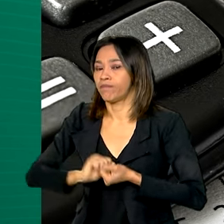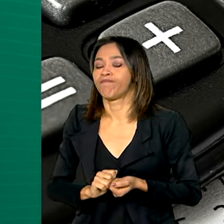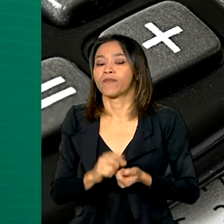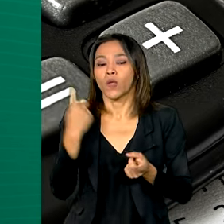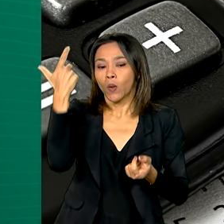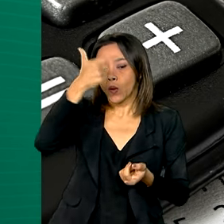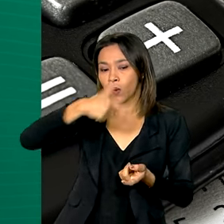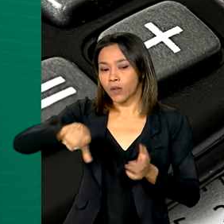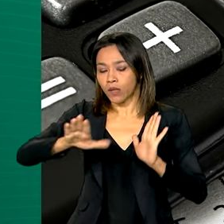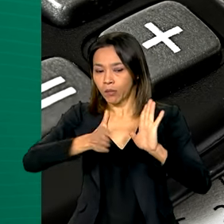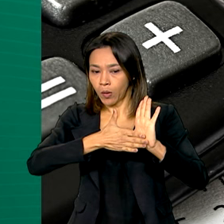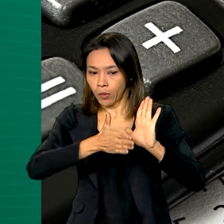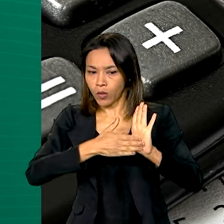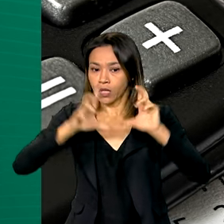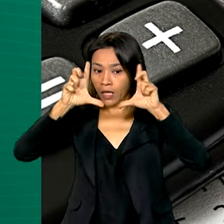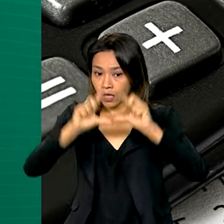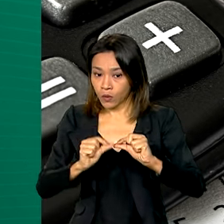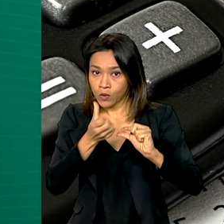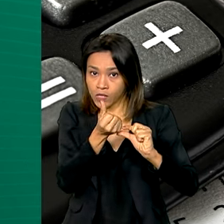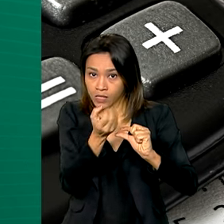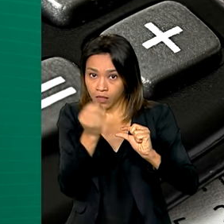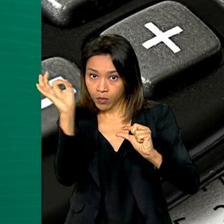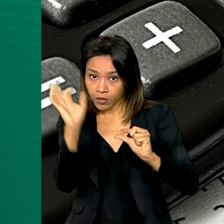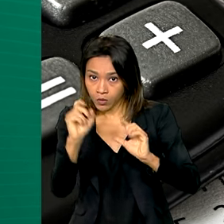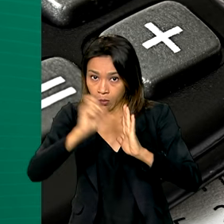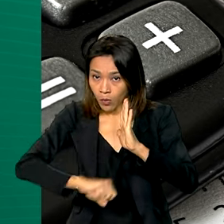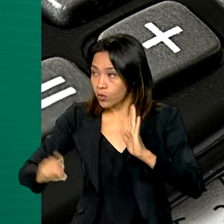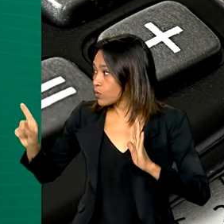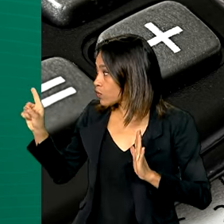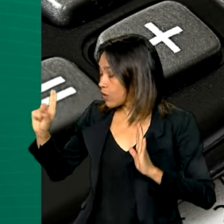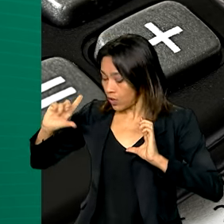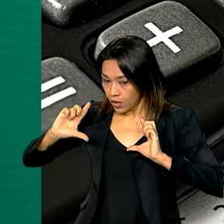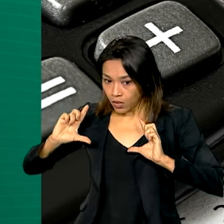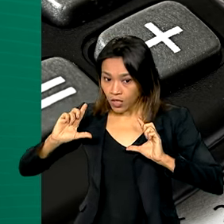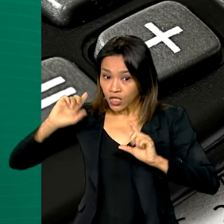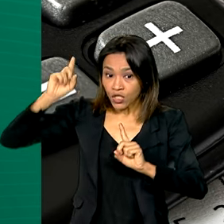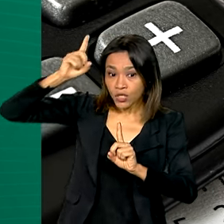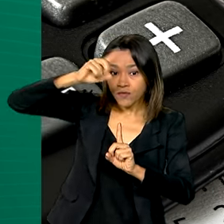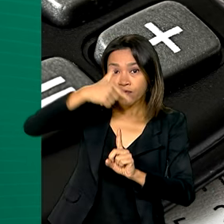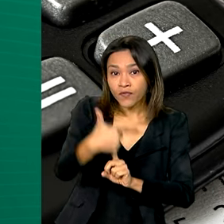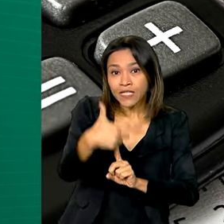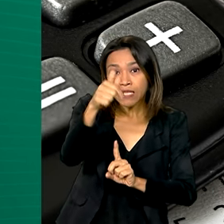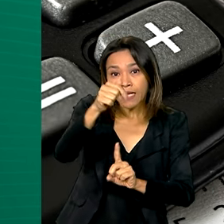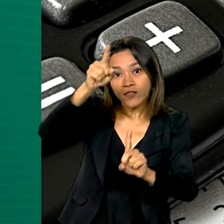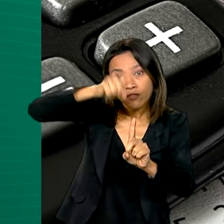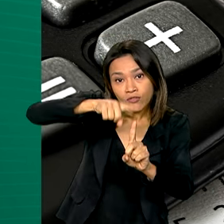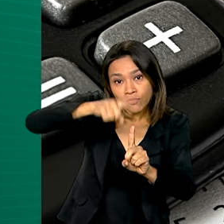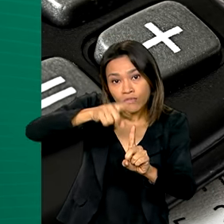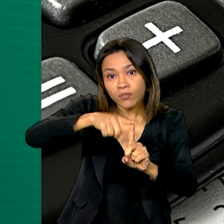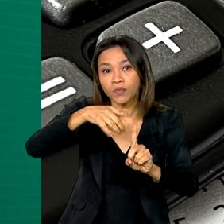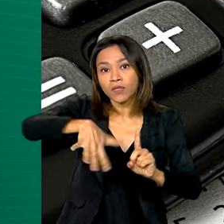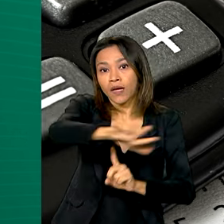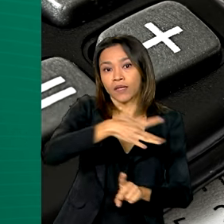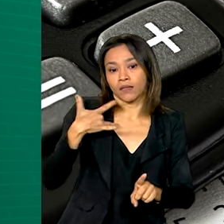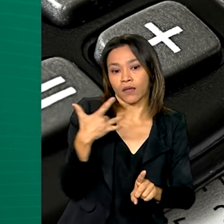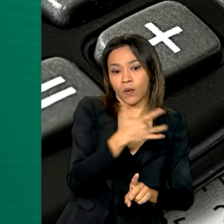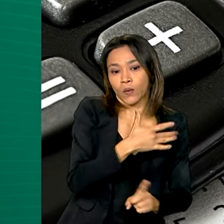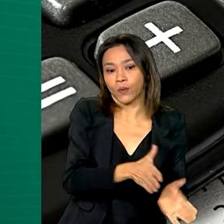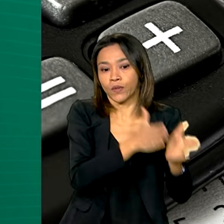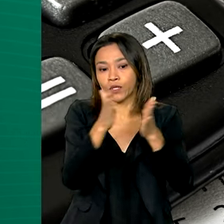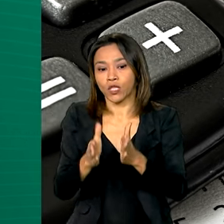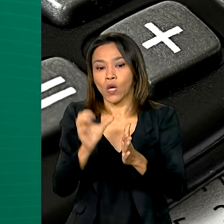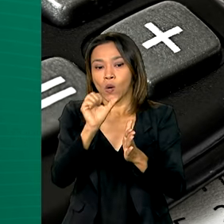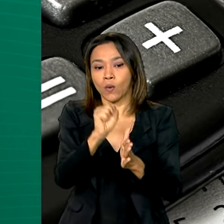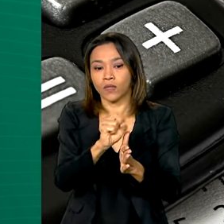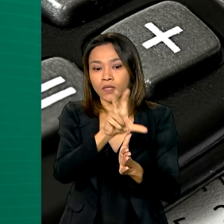reduz a alíquota de imposto em 60% para 27 tipos de serviços de saúde, 850